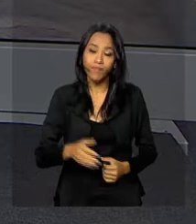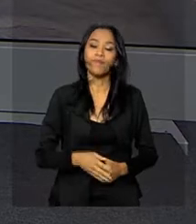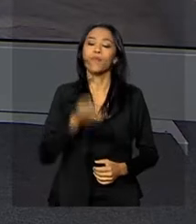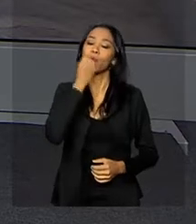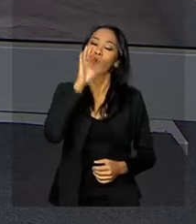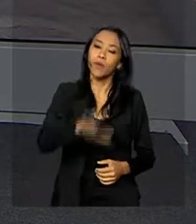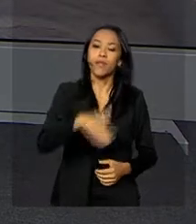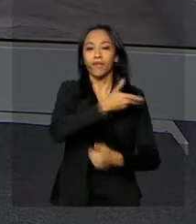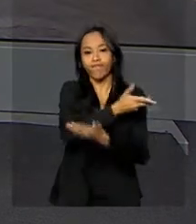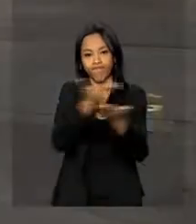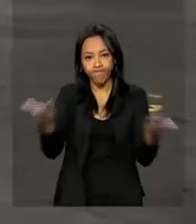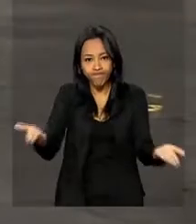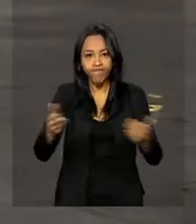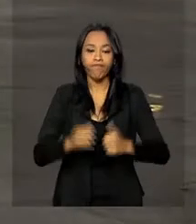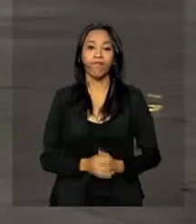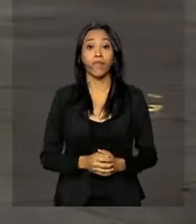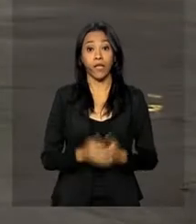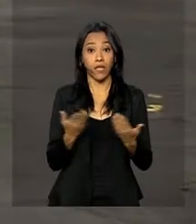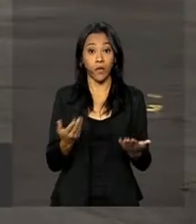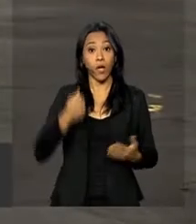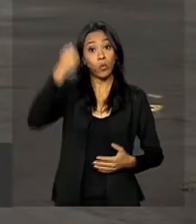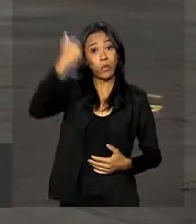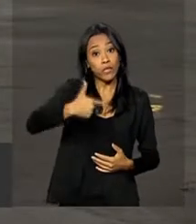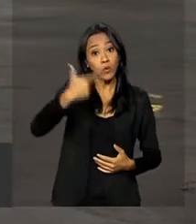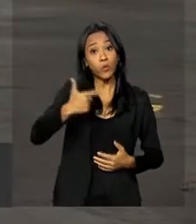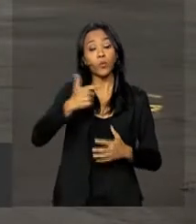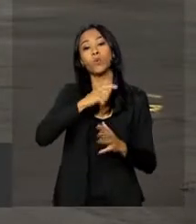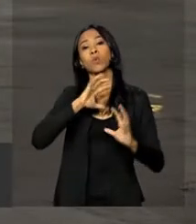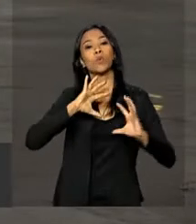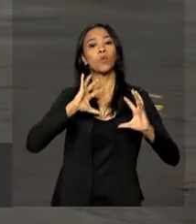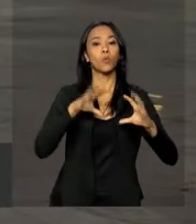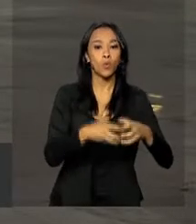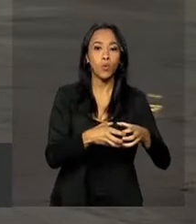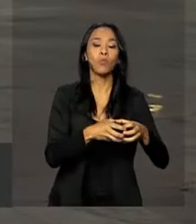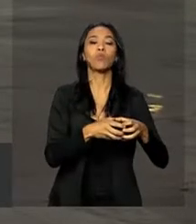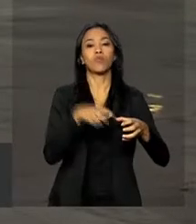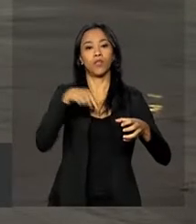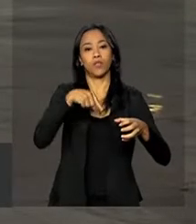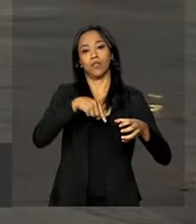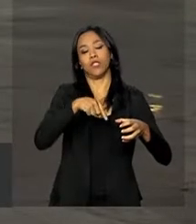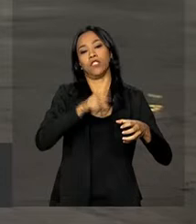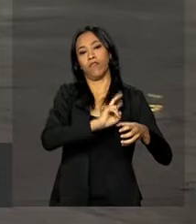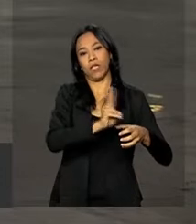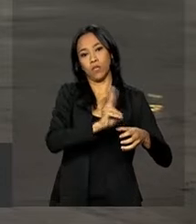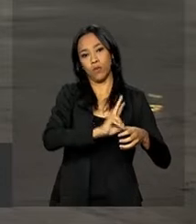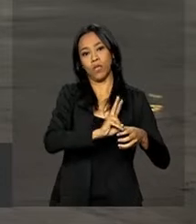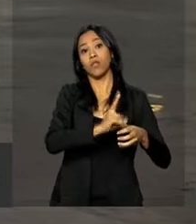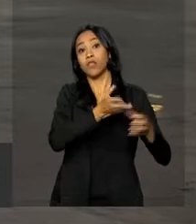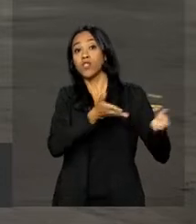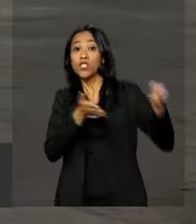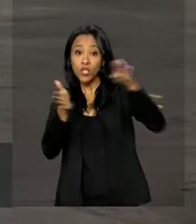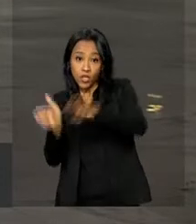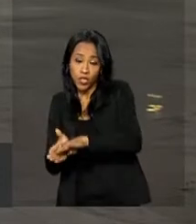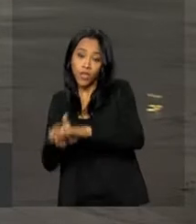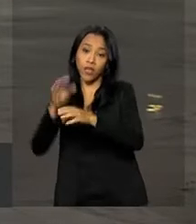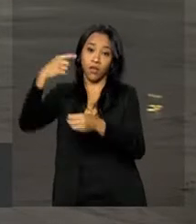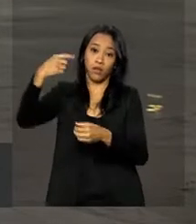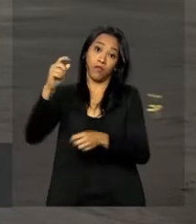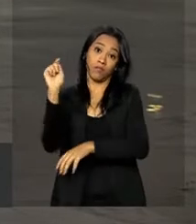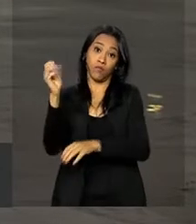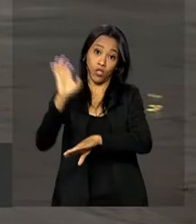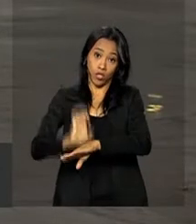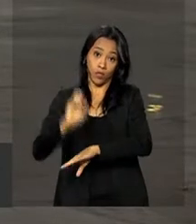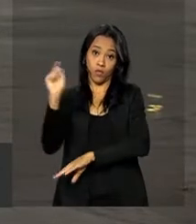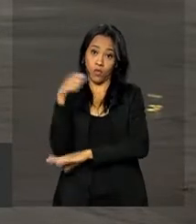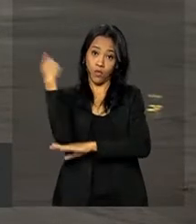Renata, boa tarde a todos. Olha Renata, esse é o segundo grupo de imigrantes venezuelanos que chega ao Rio Grande do Sul. O